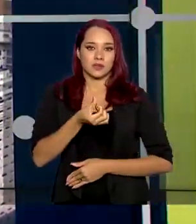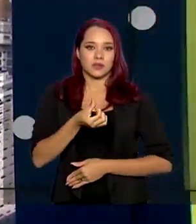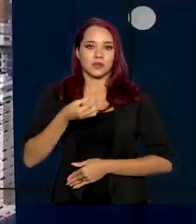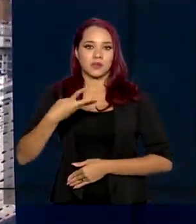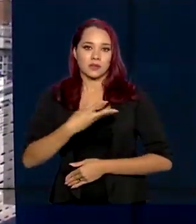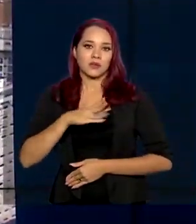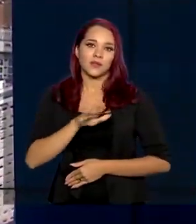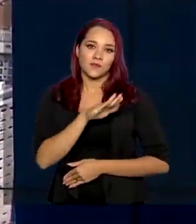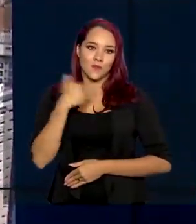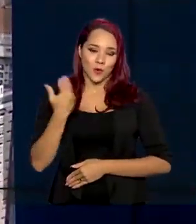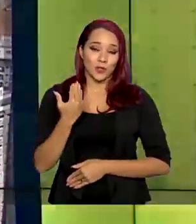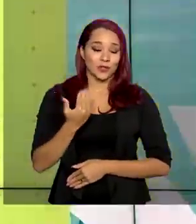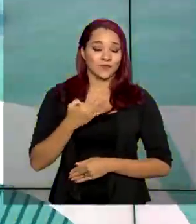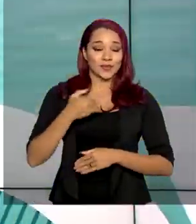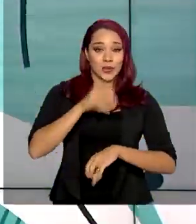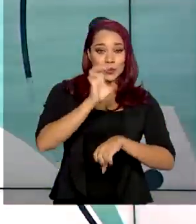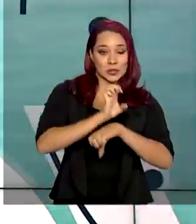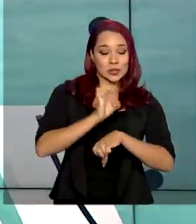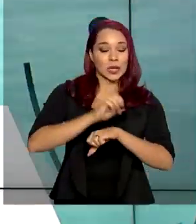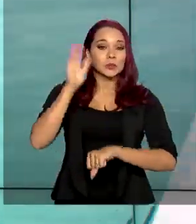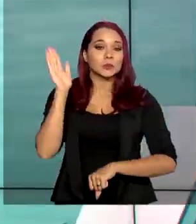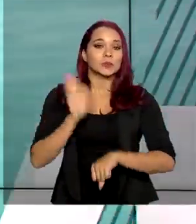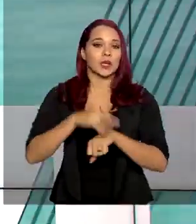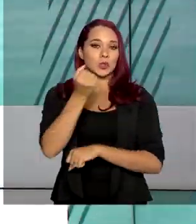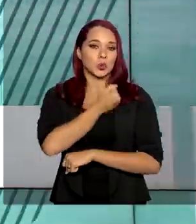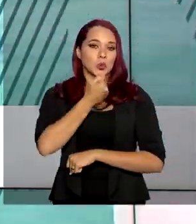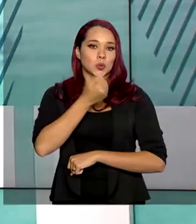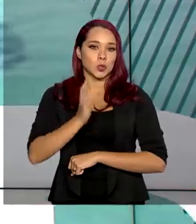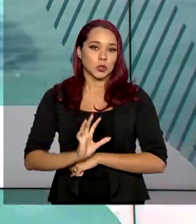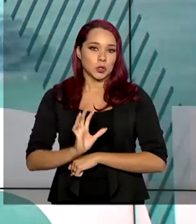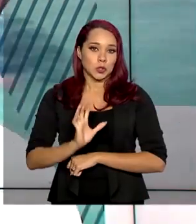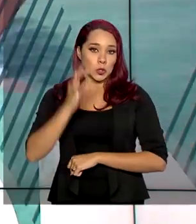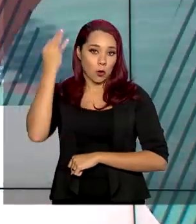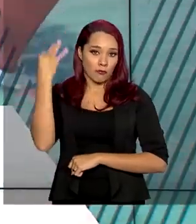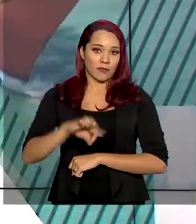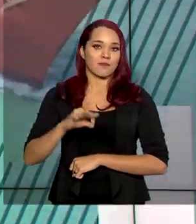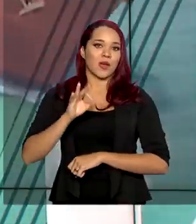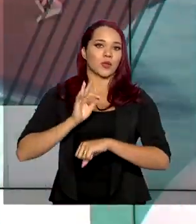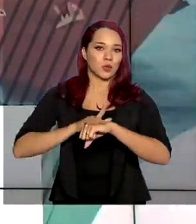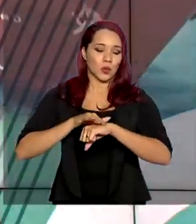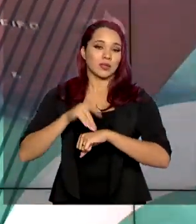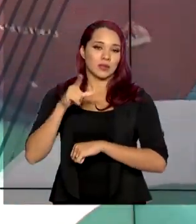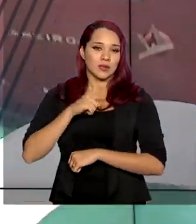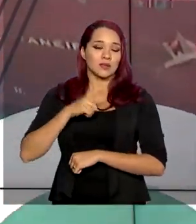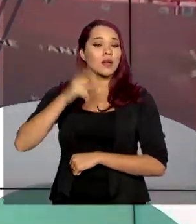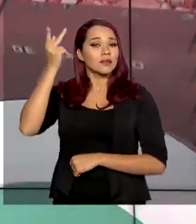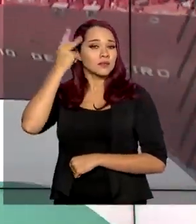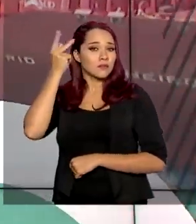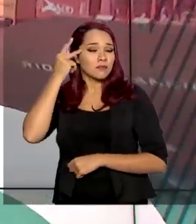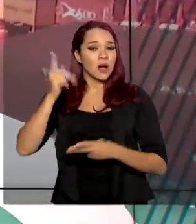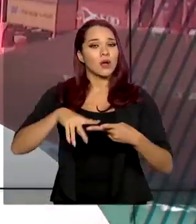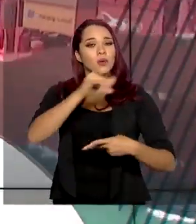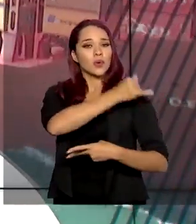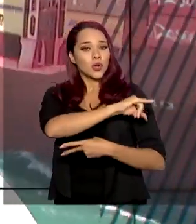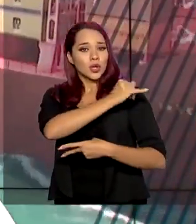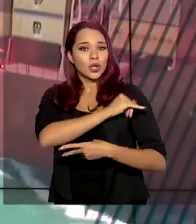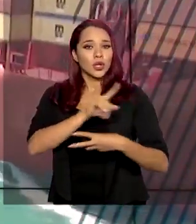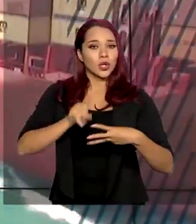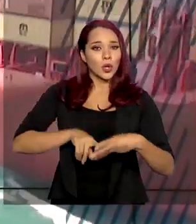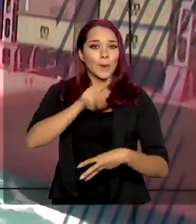óbitos. Entre os estados com maior número de casos confirmados da doença estão São Paulo, Rio de Janeiro,